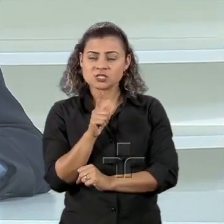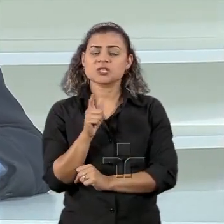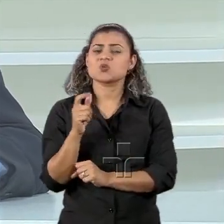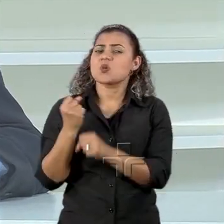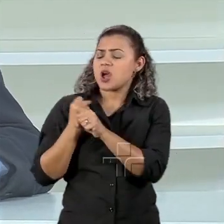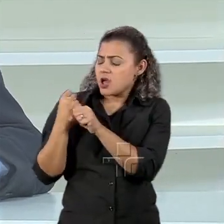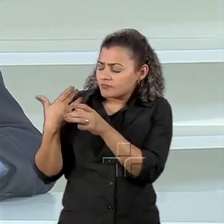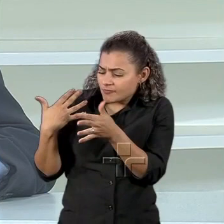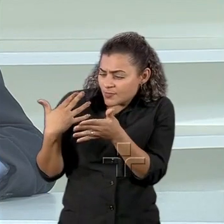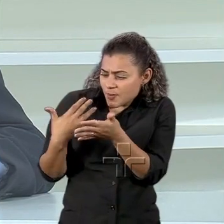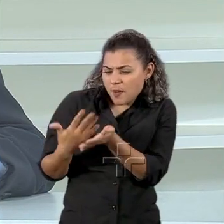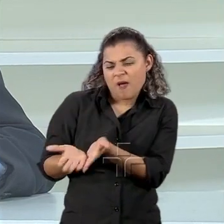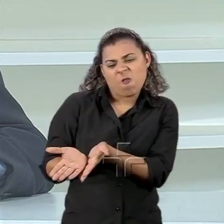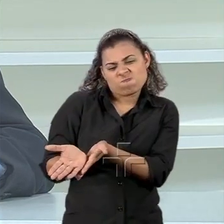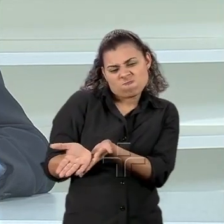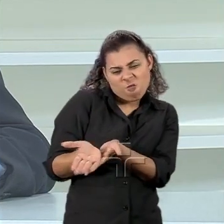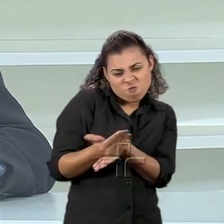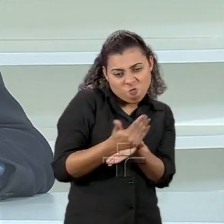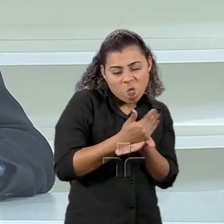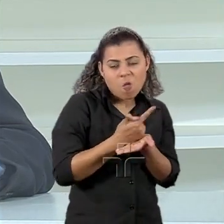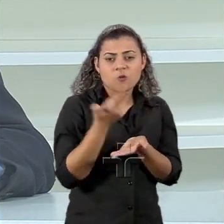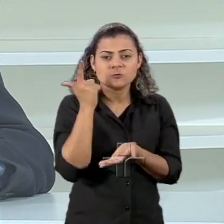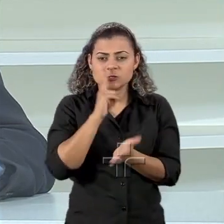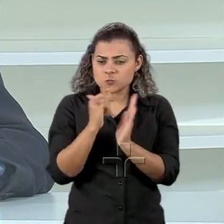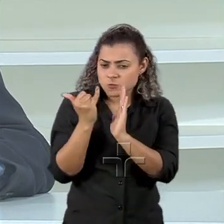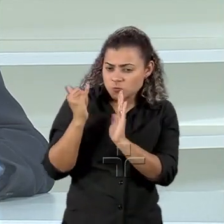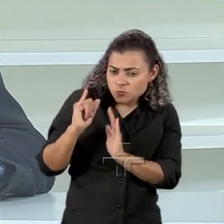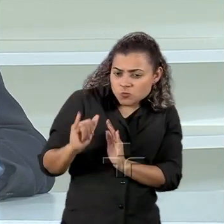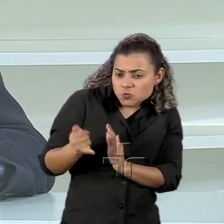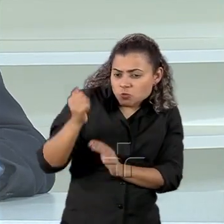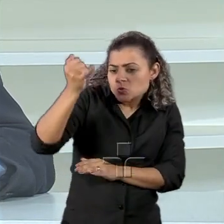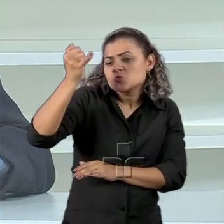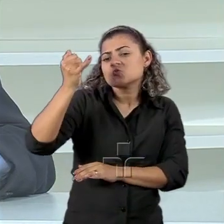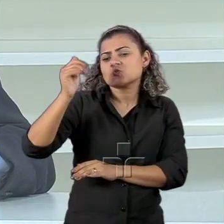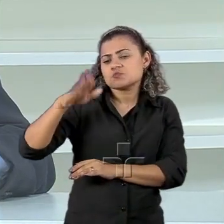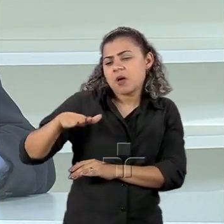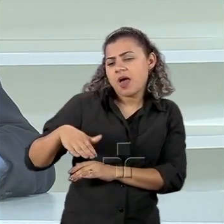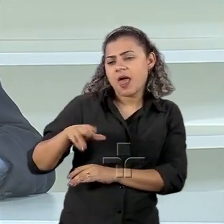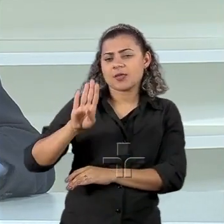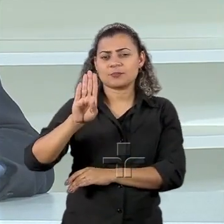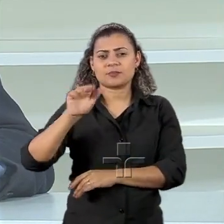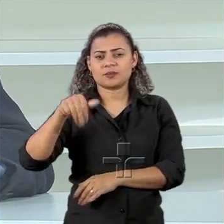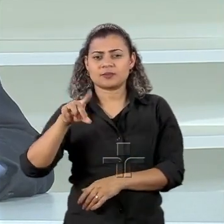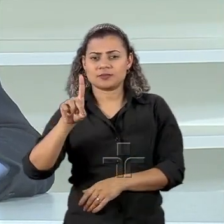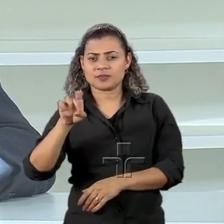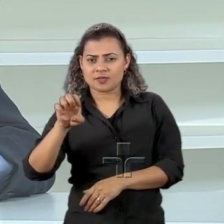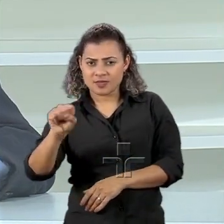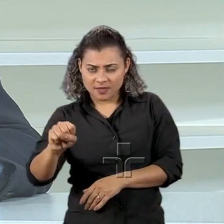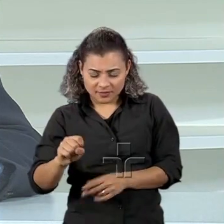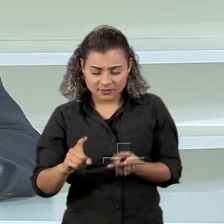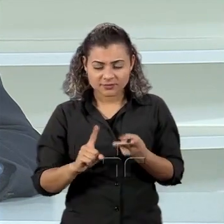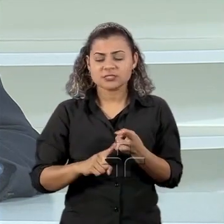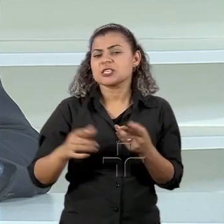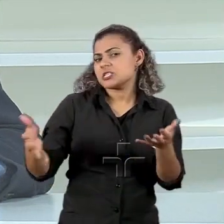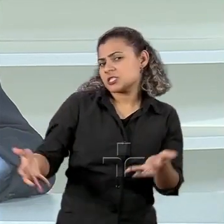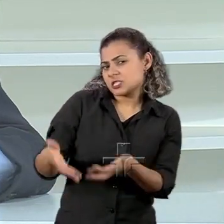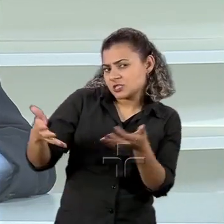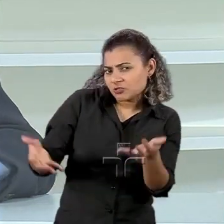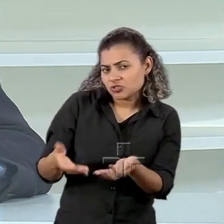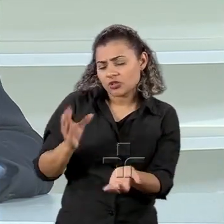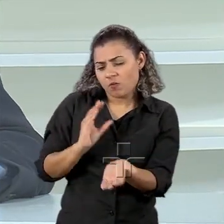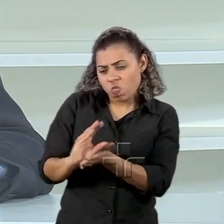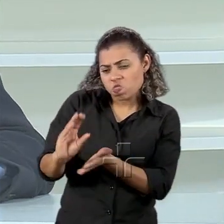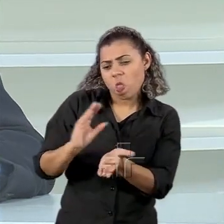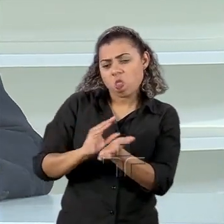de juros subsidiados no BNDES, de subsídios, de incentivos, de